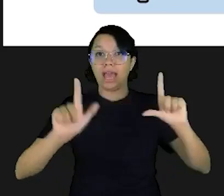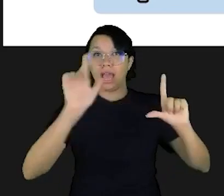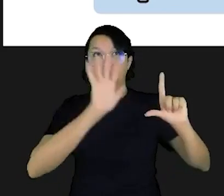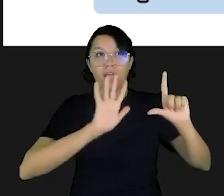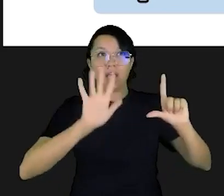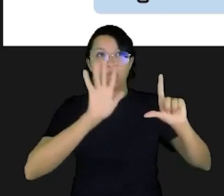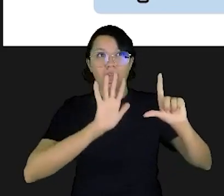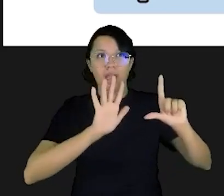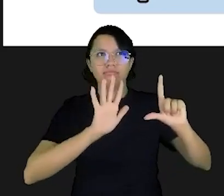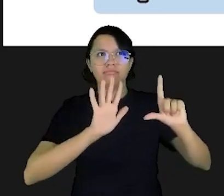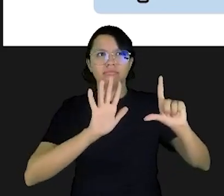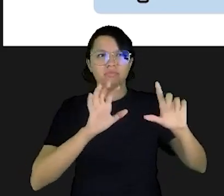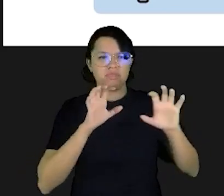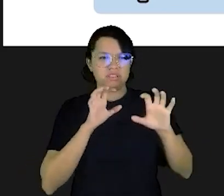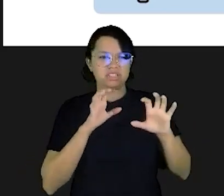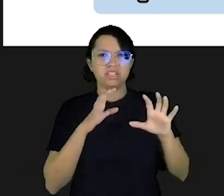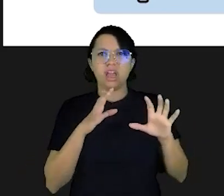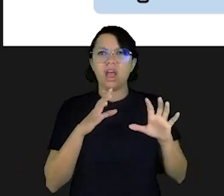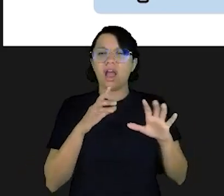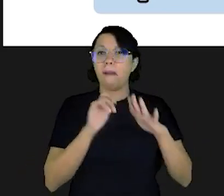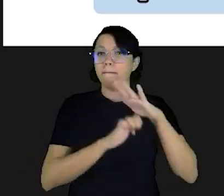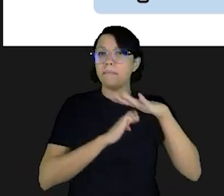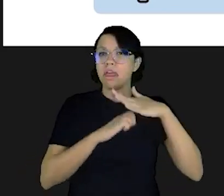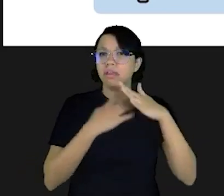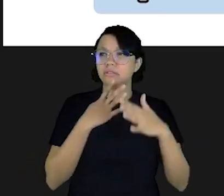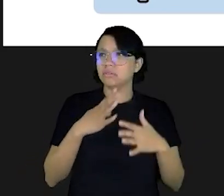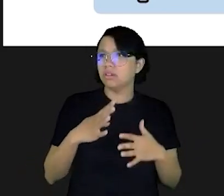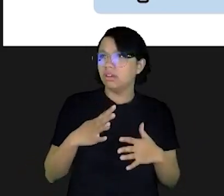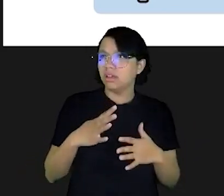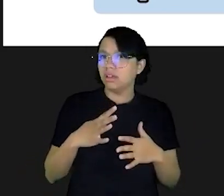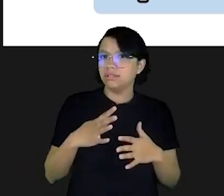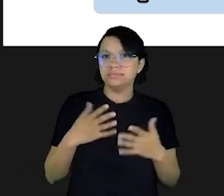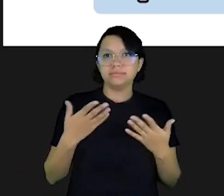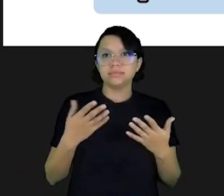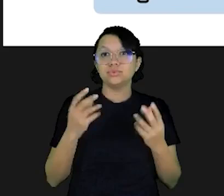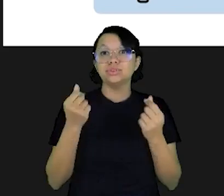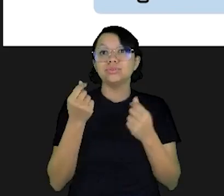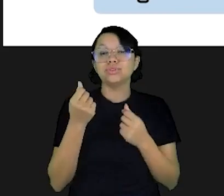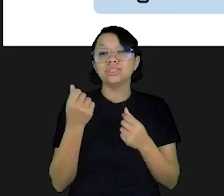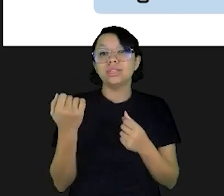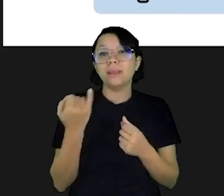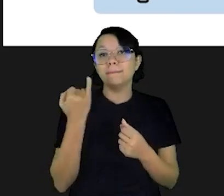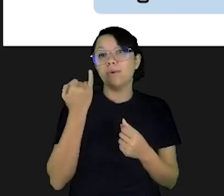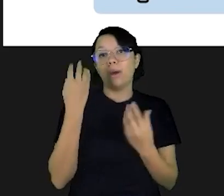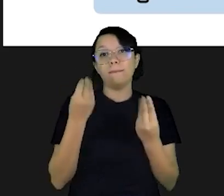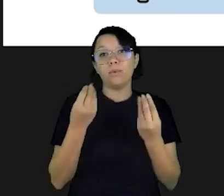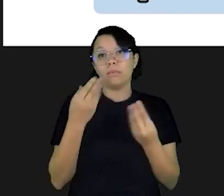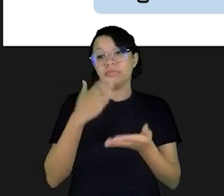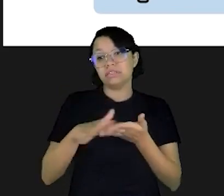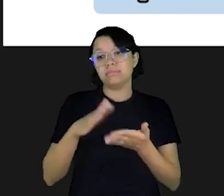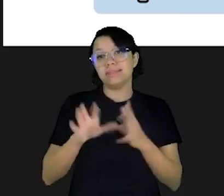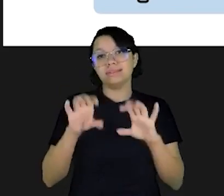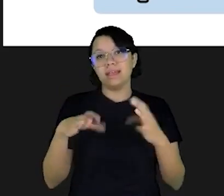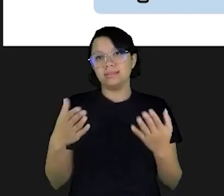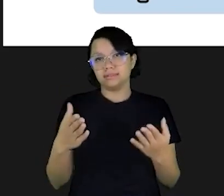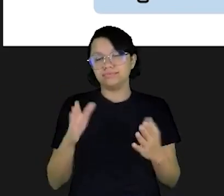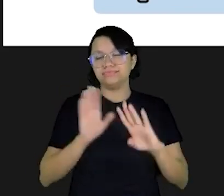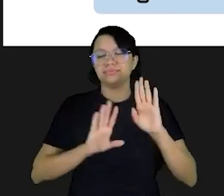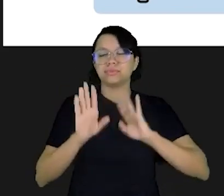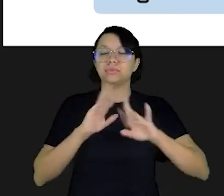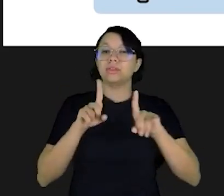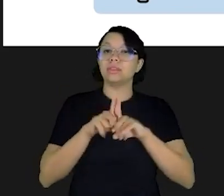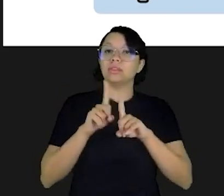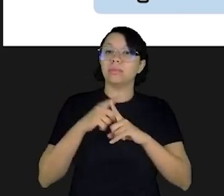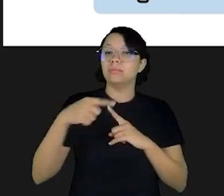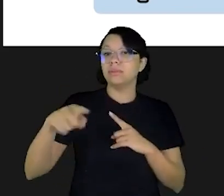empresas desconhecidas, o seu dinheiro é muito precioso para que você o desperdice assim. E cuidado também